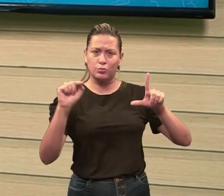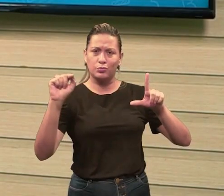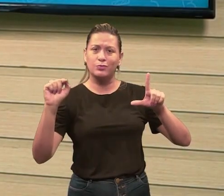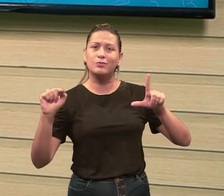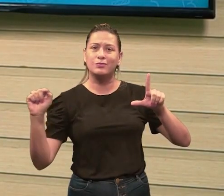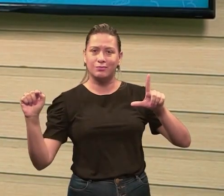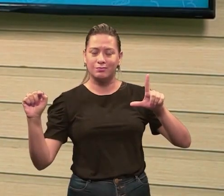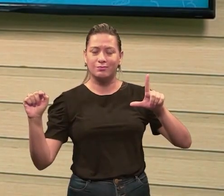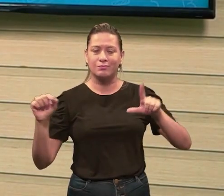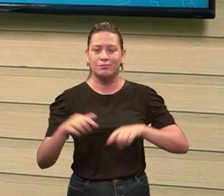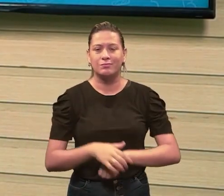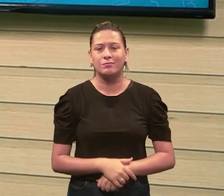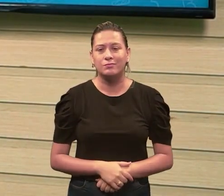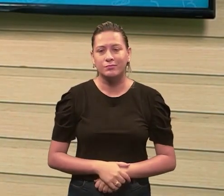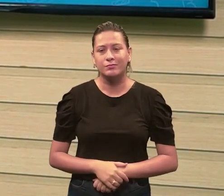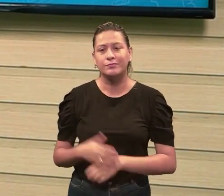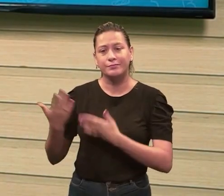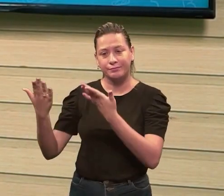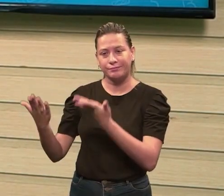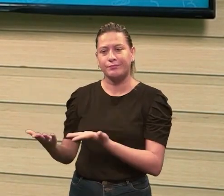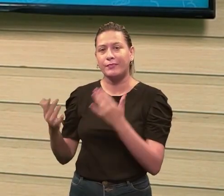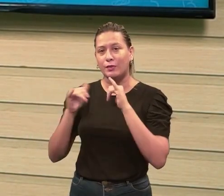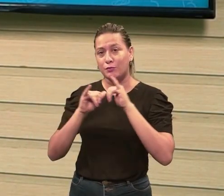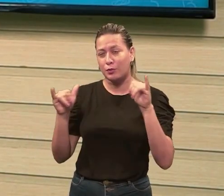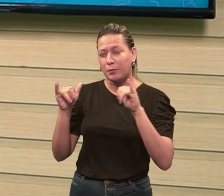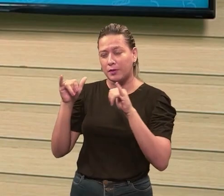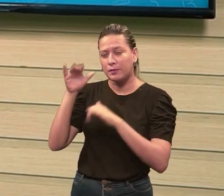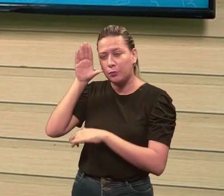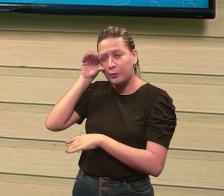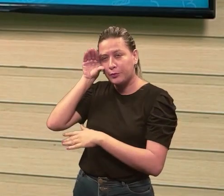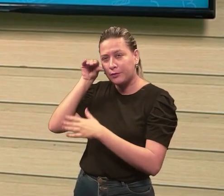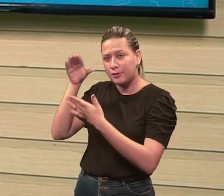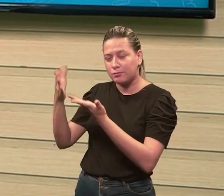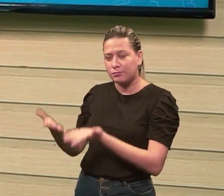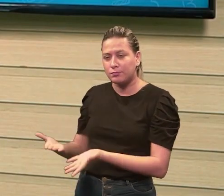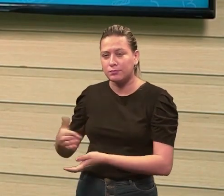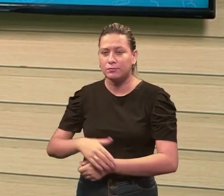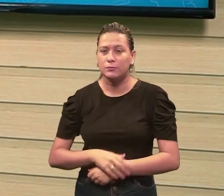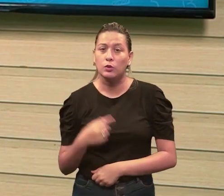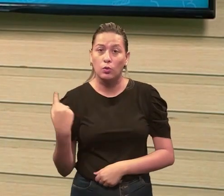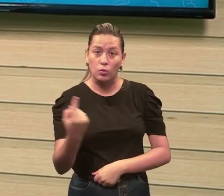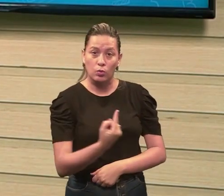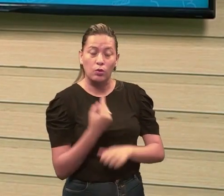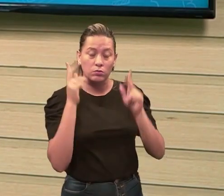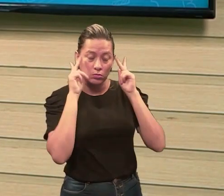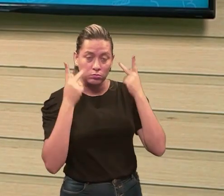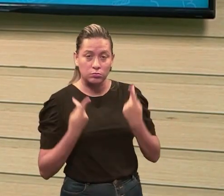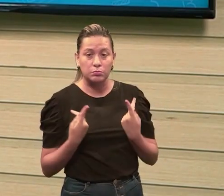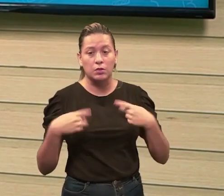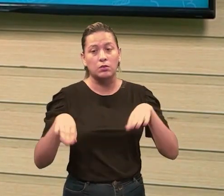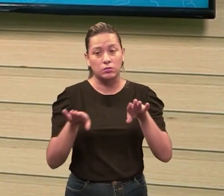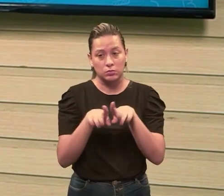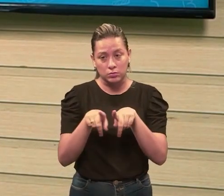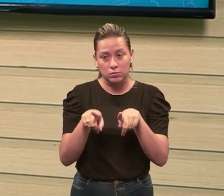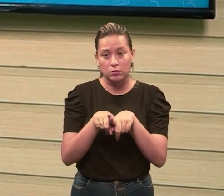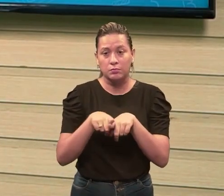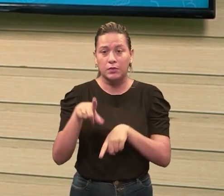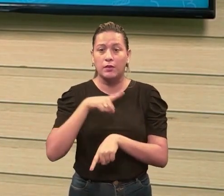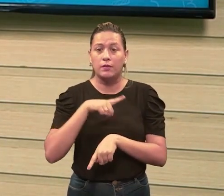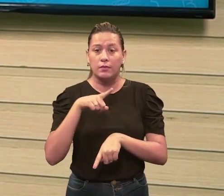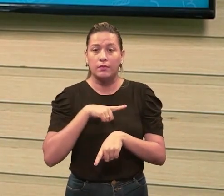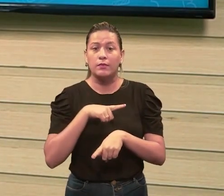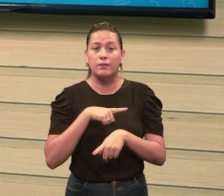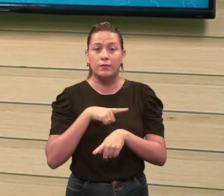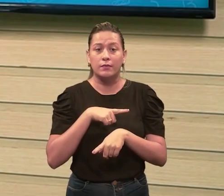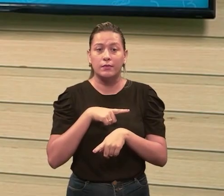E aí, eu trouxe essa curiosidade para vocês verem aqui. Que nós, seres humanos, também, a gente tem um monte de